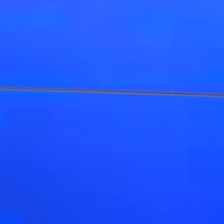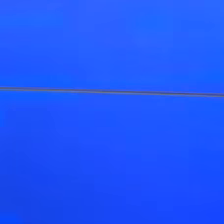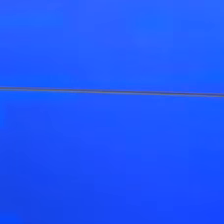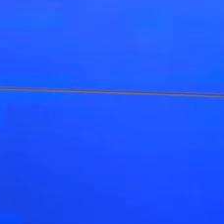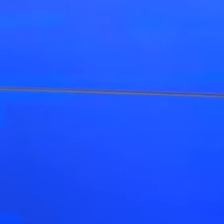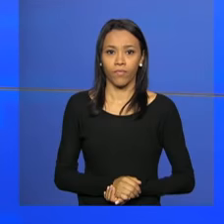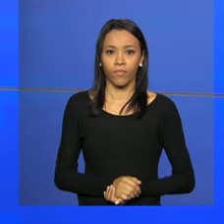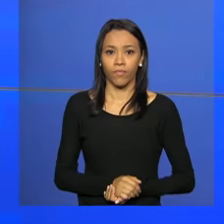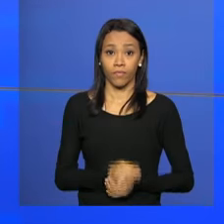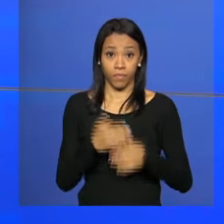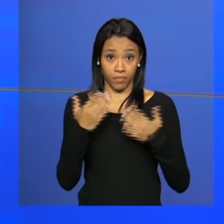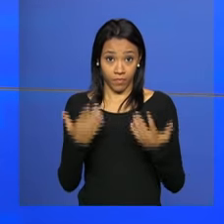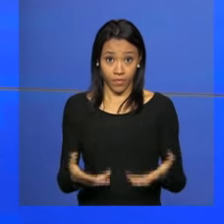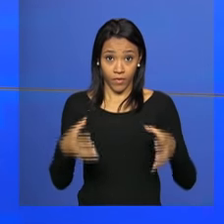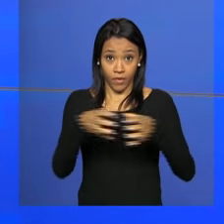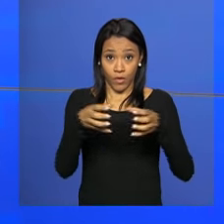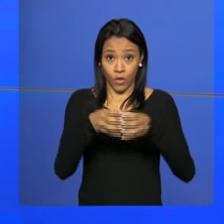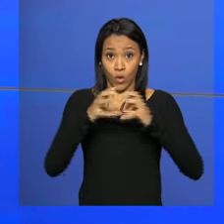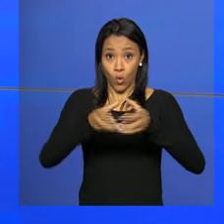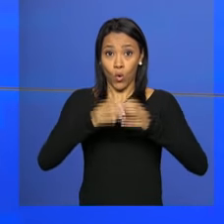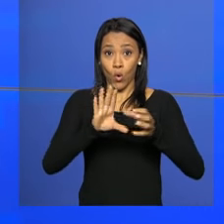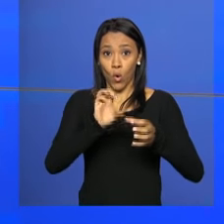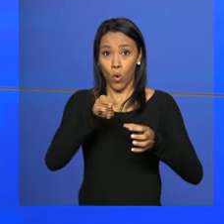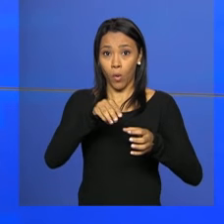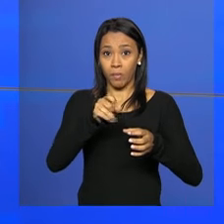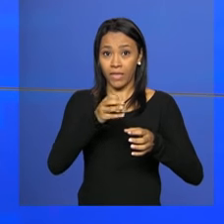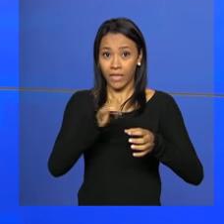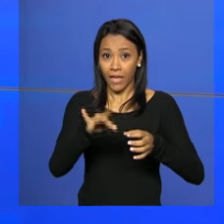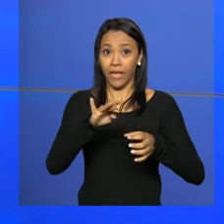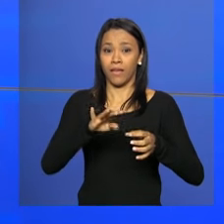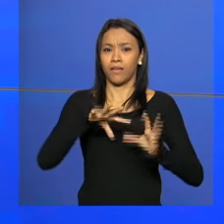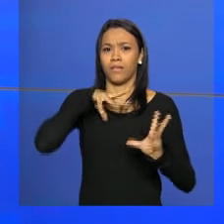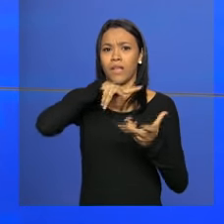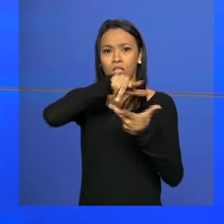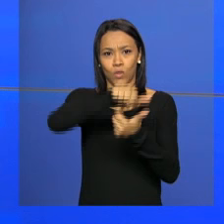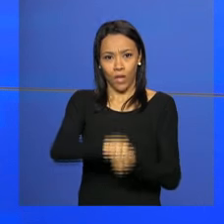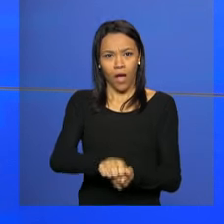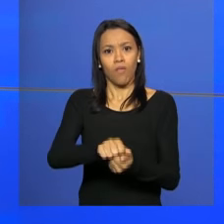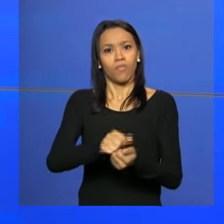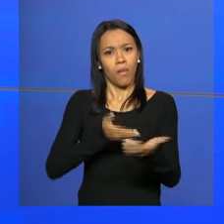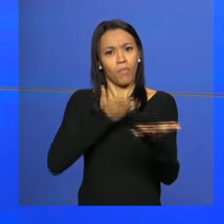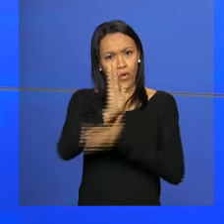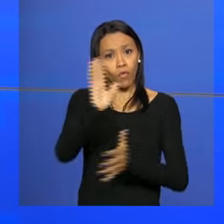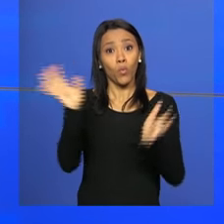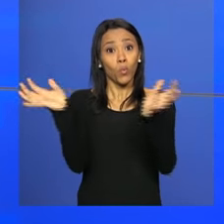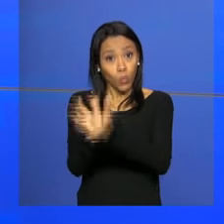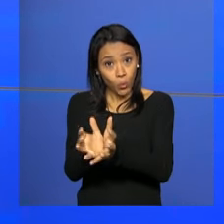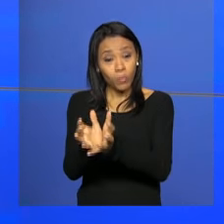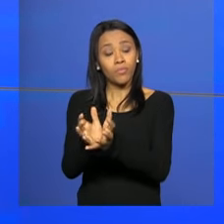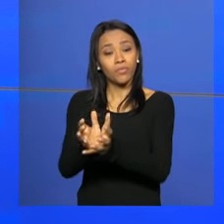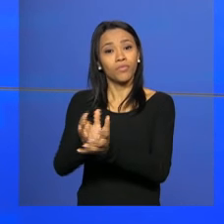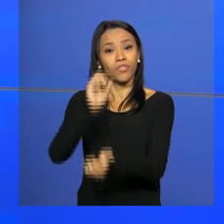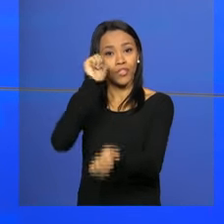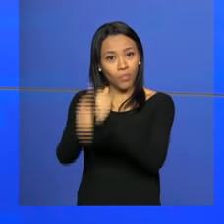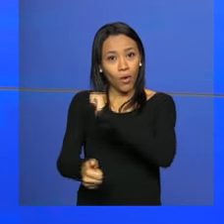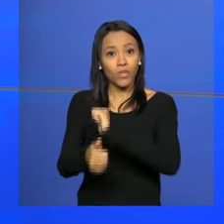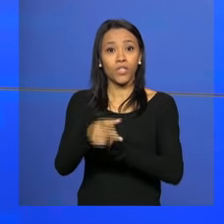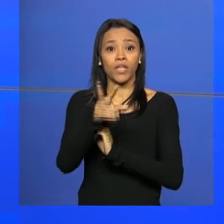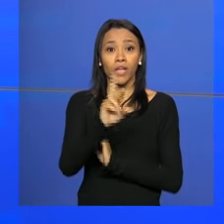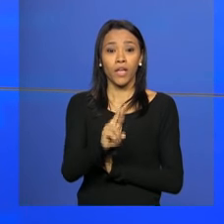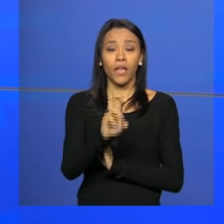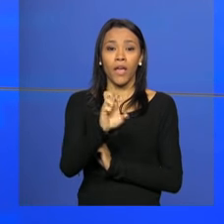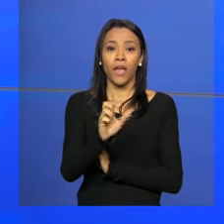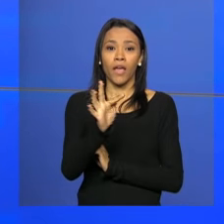E o Comitê Olímpico Internacional aprovou a criação de um time de atletas refugiados para competir nos Jogos Rio